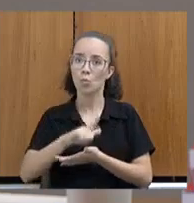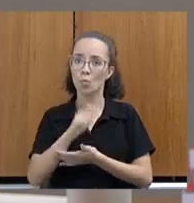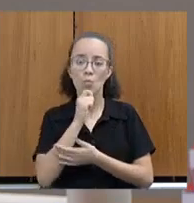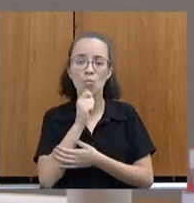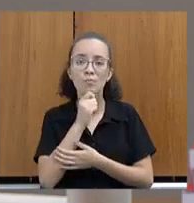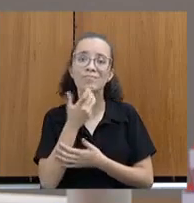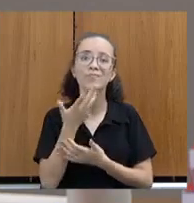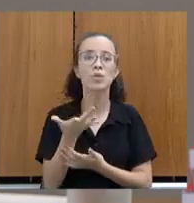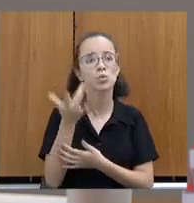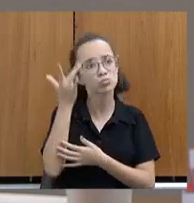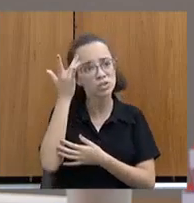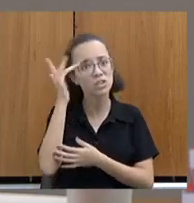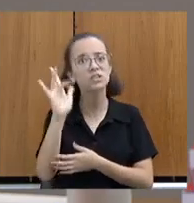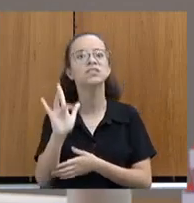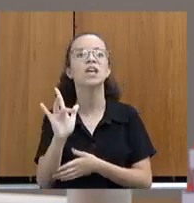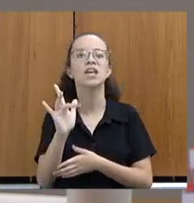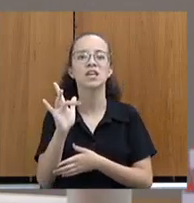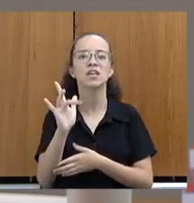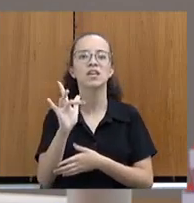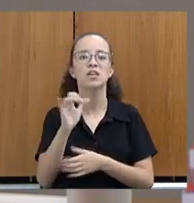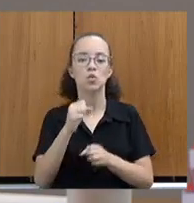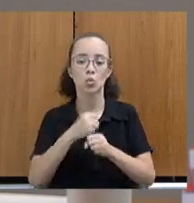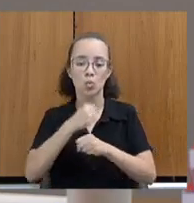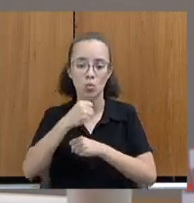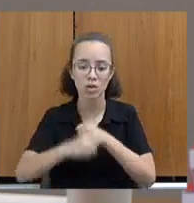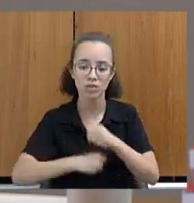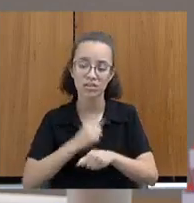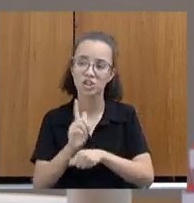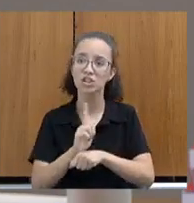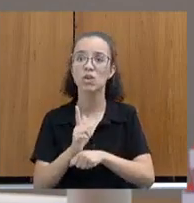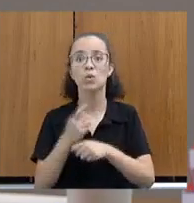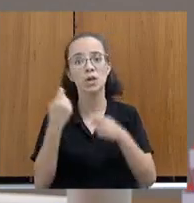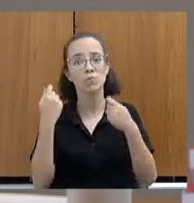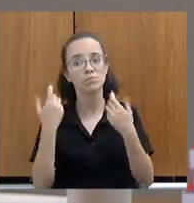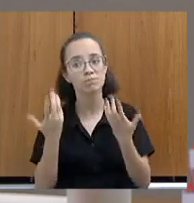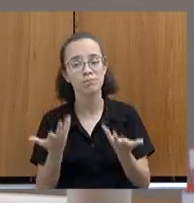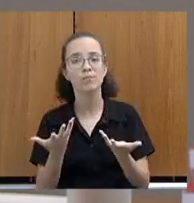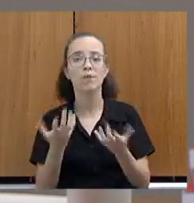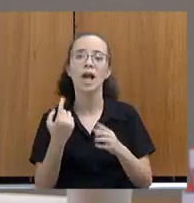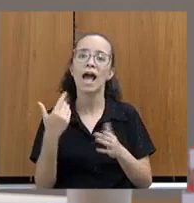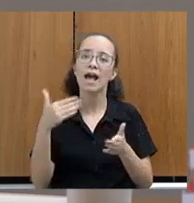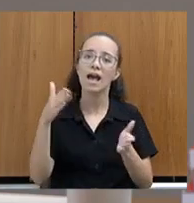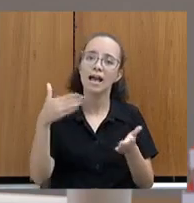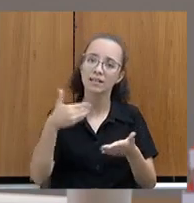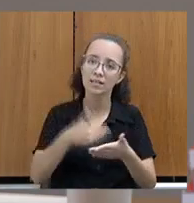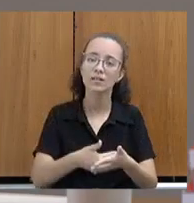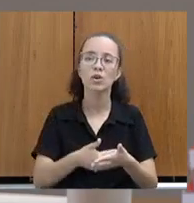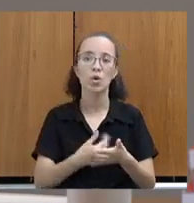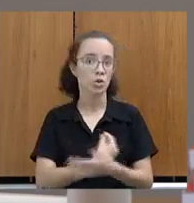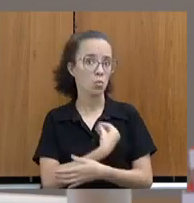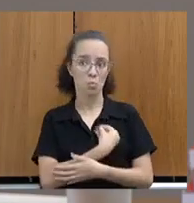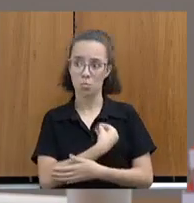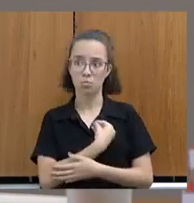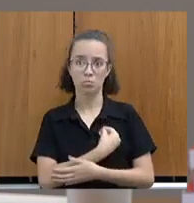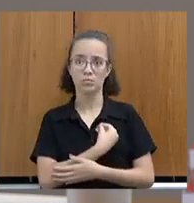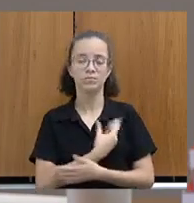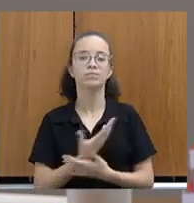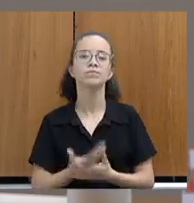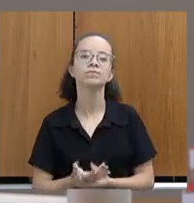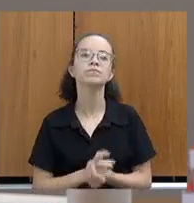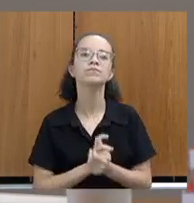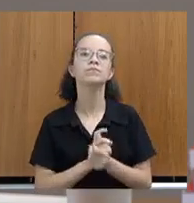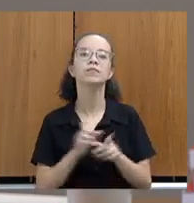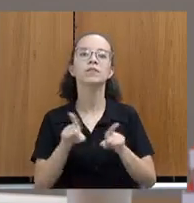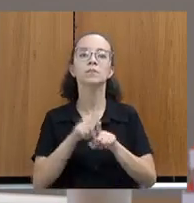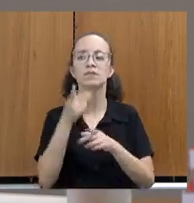hoje contar com ele em um planejamento de 2023, porque ele não... Até agora, não vai existir. E eu queria também